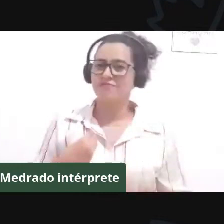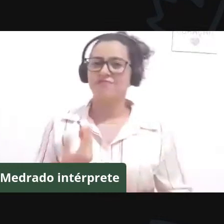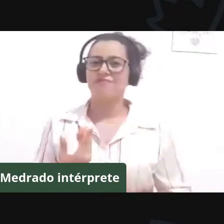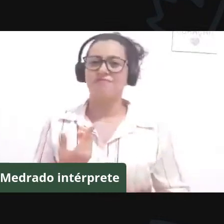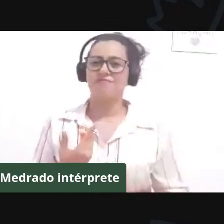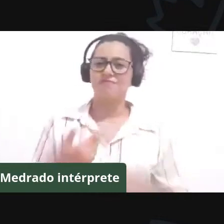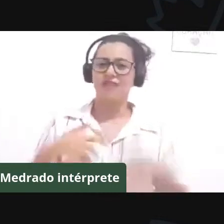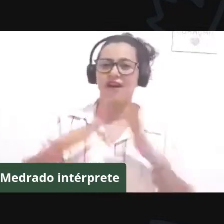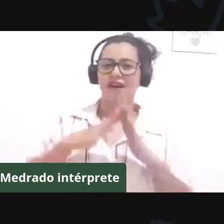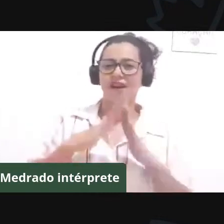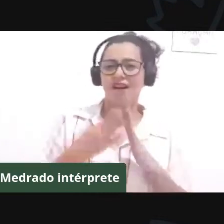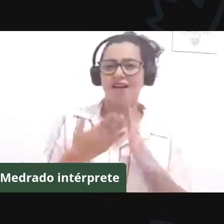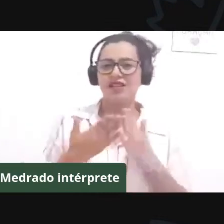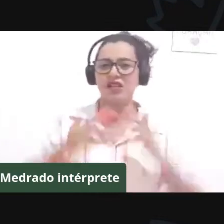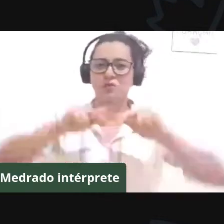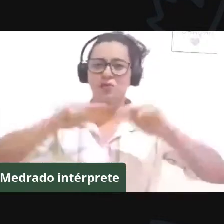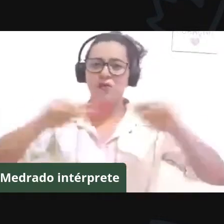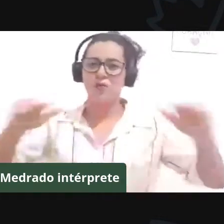naturais.